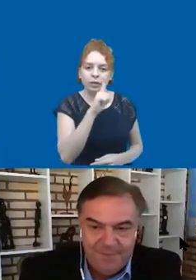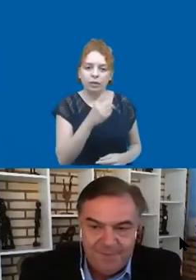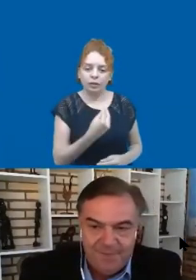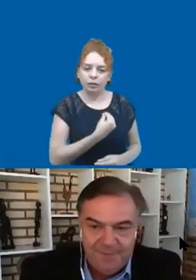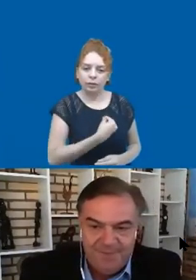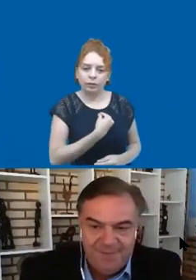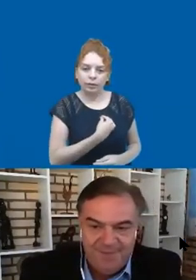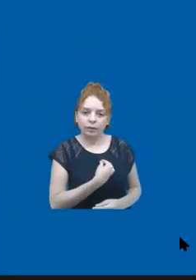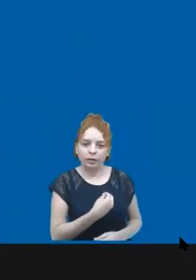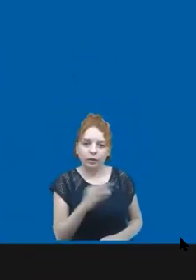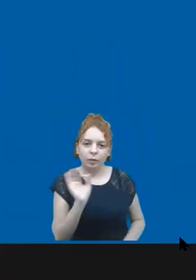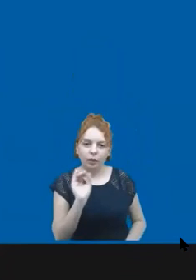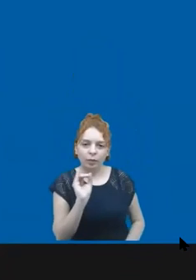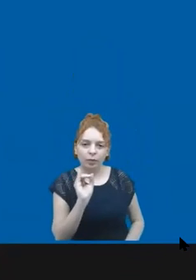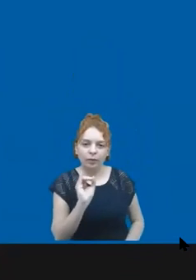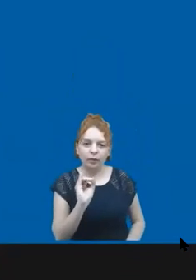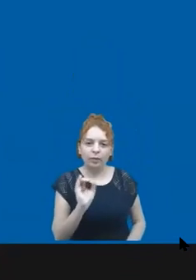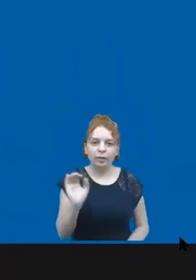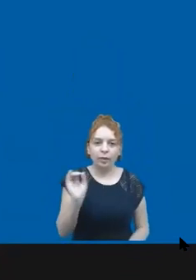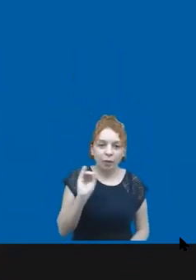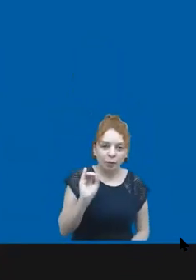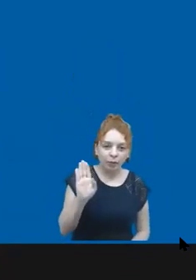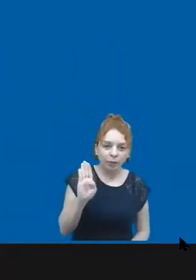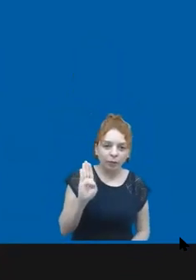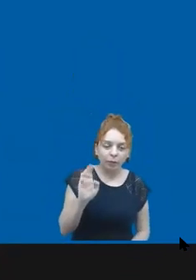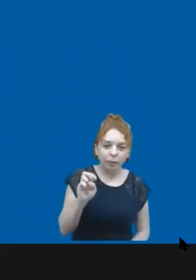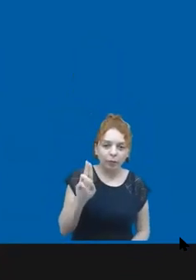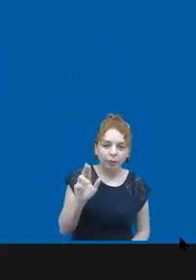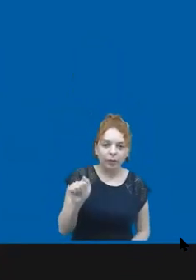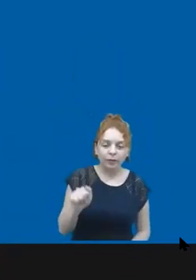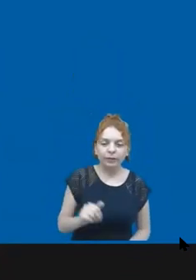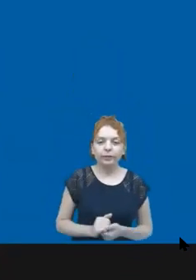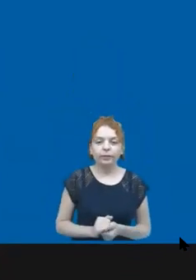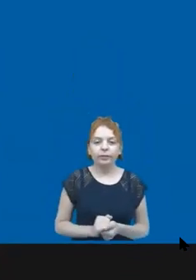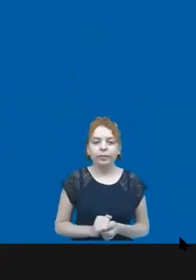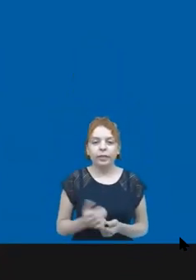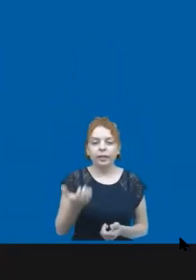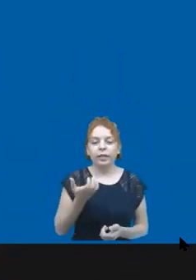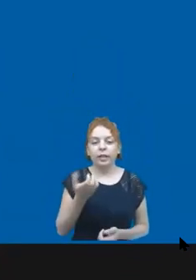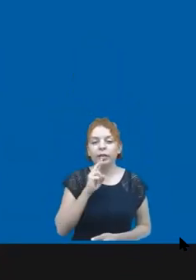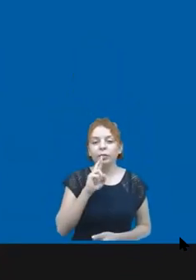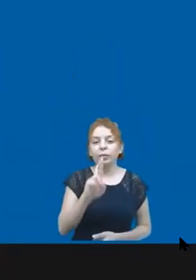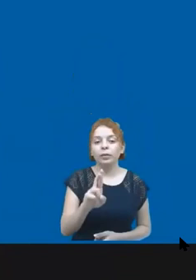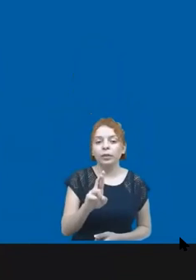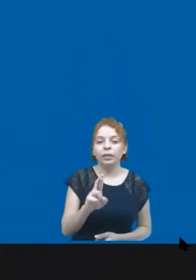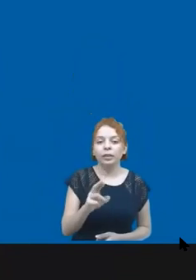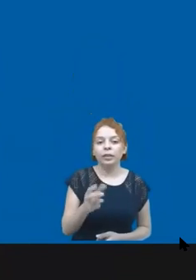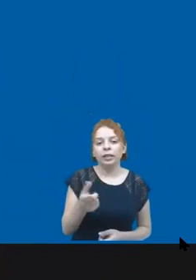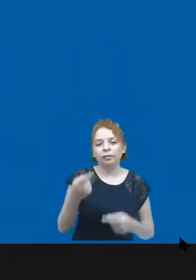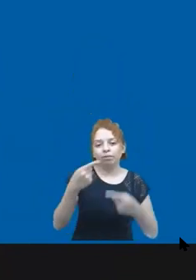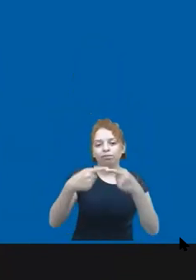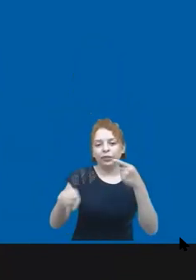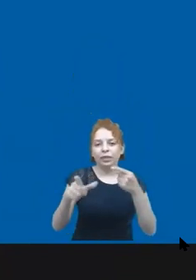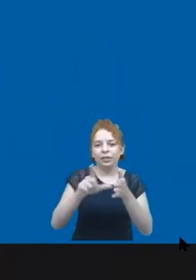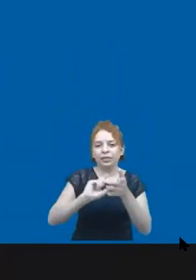Oi. Opa. Oi, Buba. Oi. Eu queria que você me respondesse um pouquinho, naquela hora caiu,